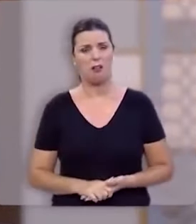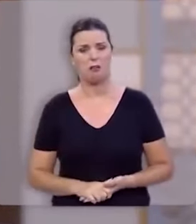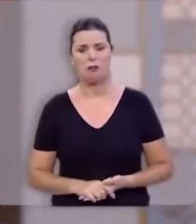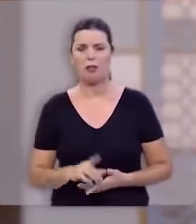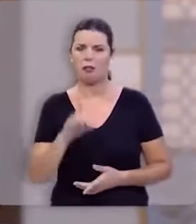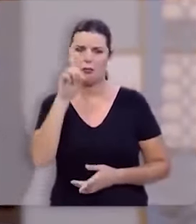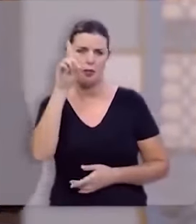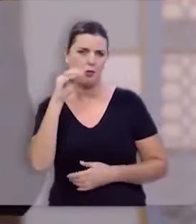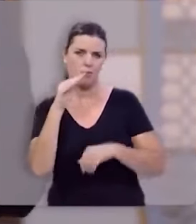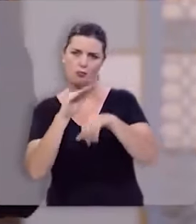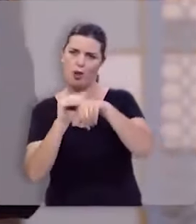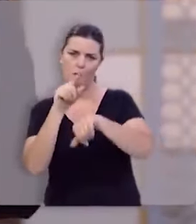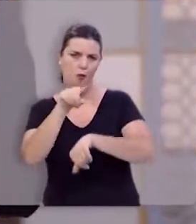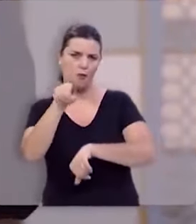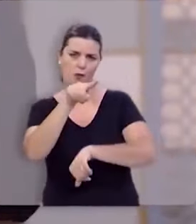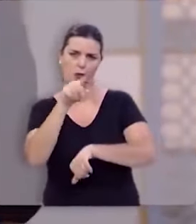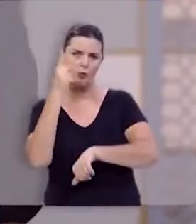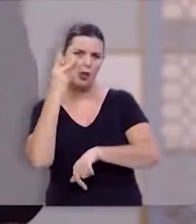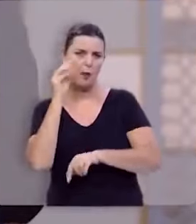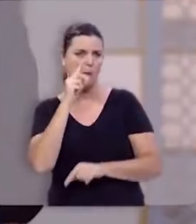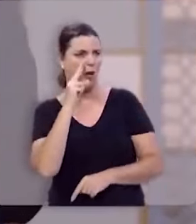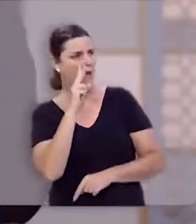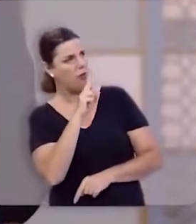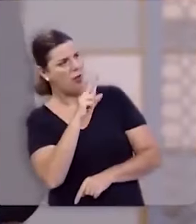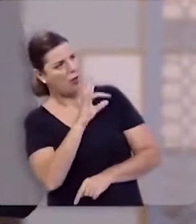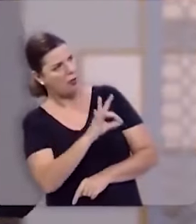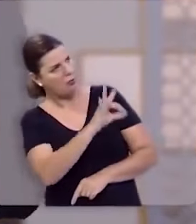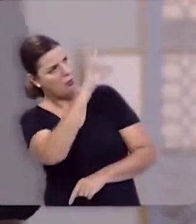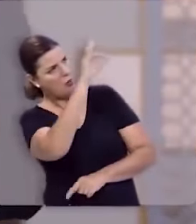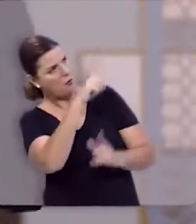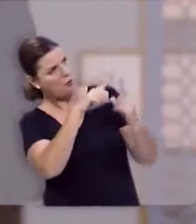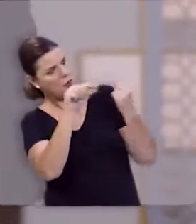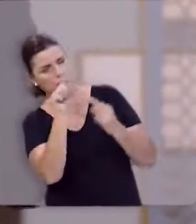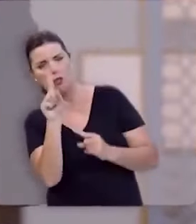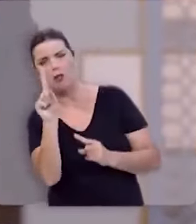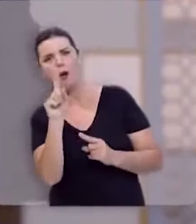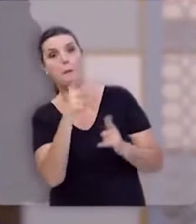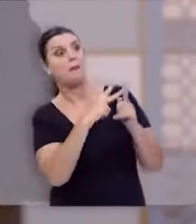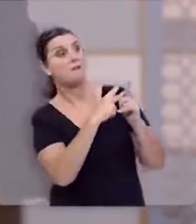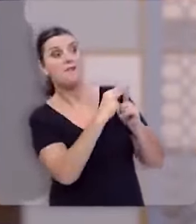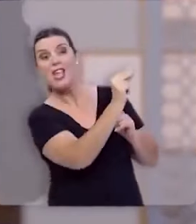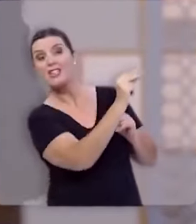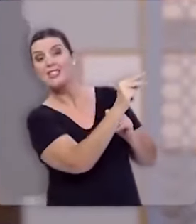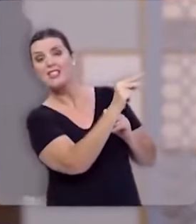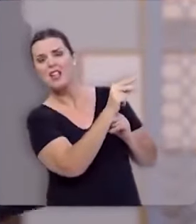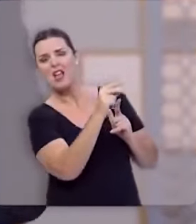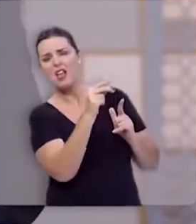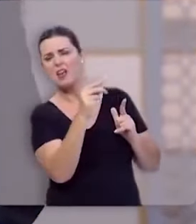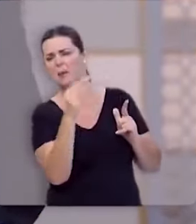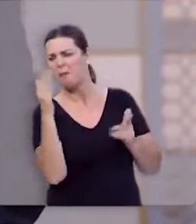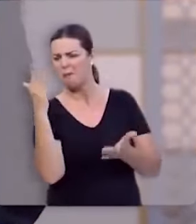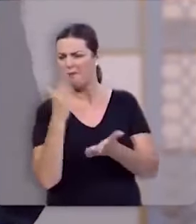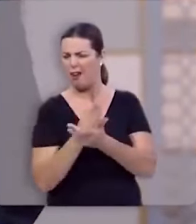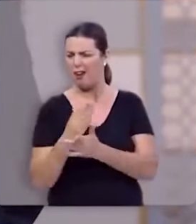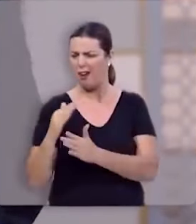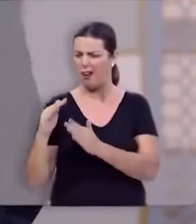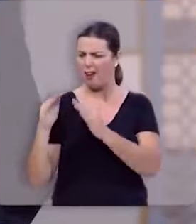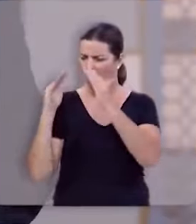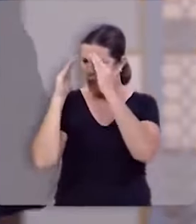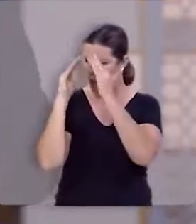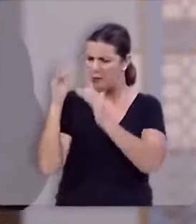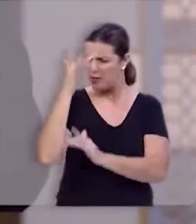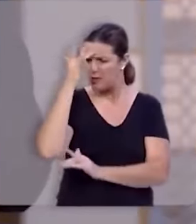Deus não chamou você para medir a altura dos gigantes nem para fugir deles mas para vencê-los não escute a voz dos pessimistas